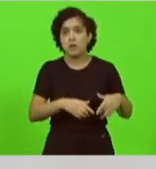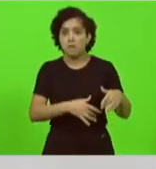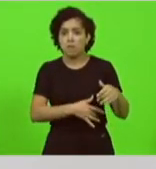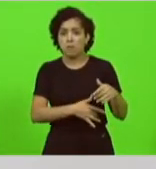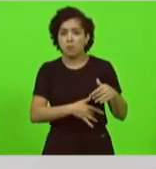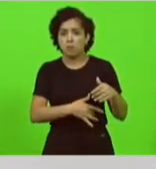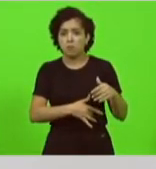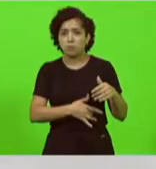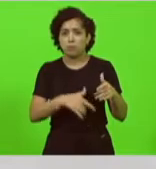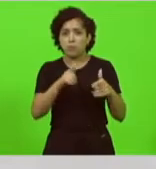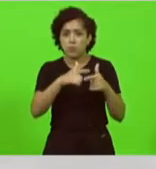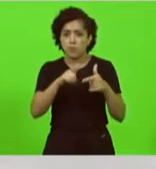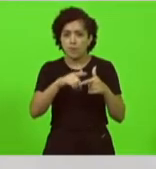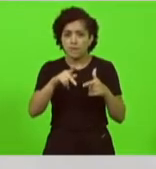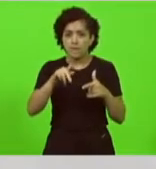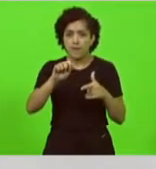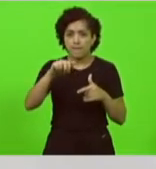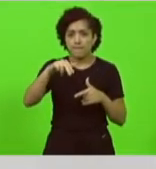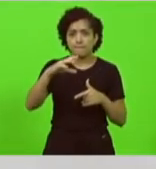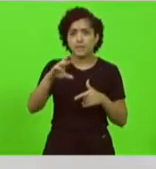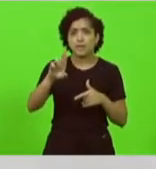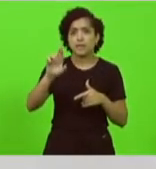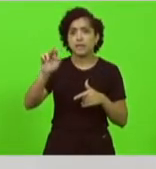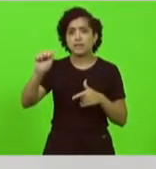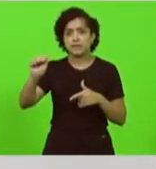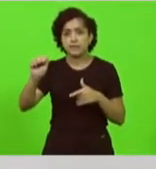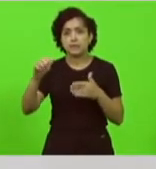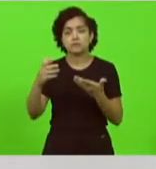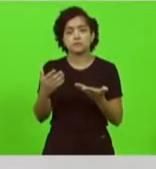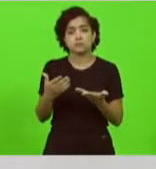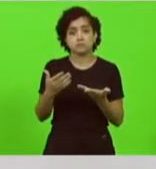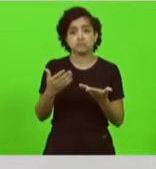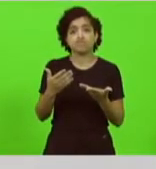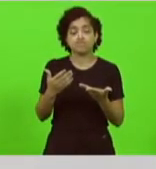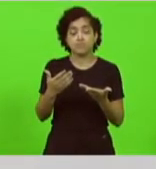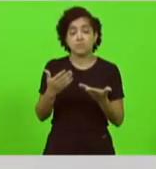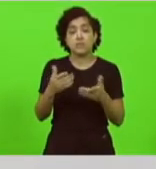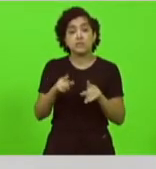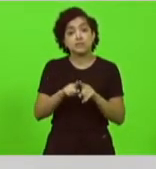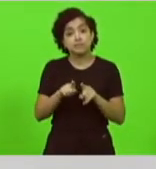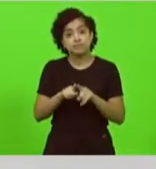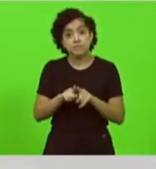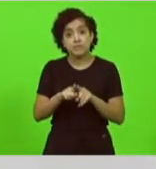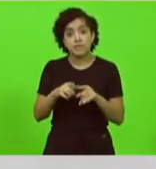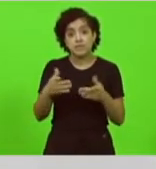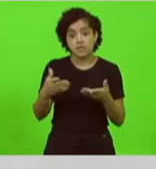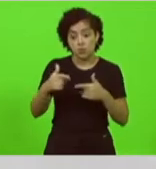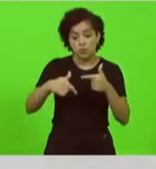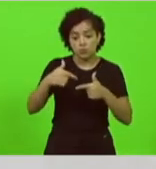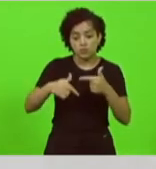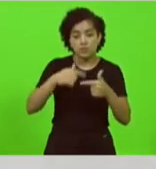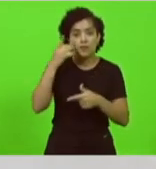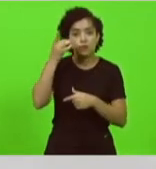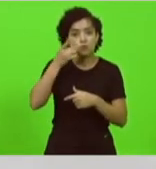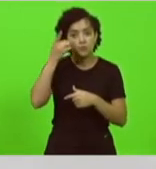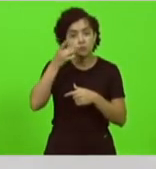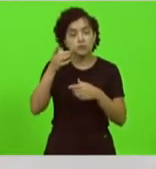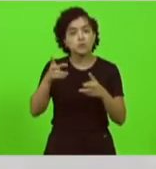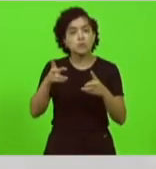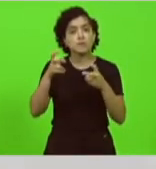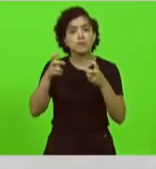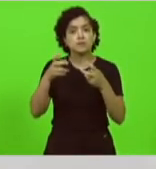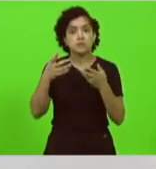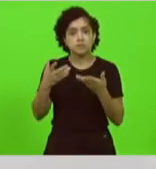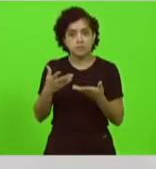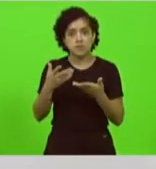uma amiga esses dias por pancreatite e infelizmente o meu trabalho como deputado me fez perceber que nós também